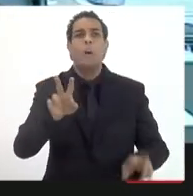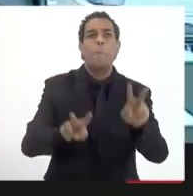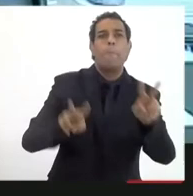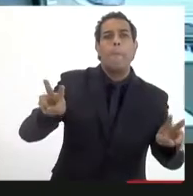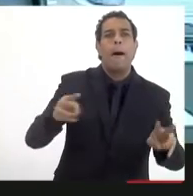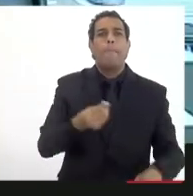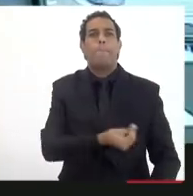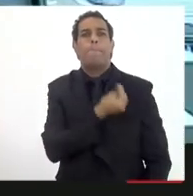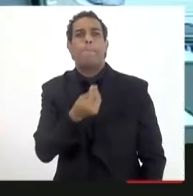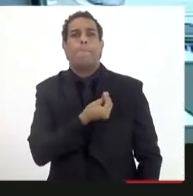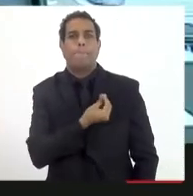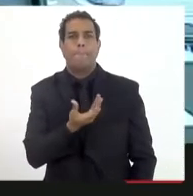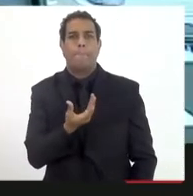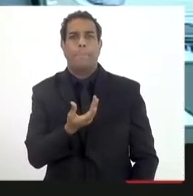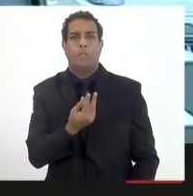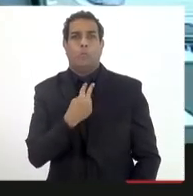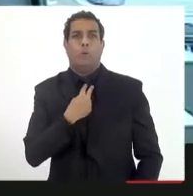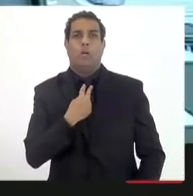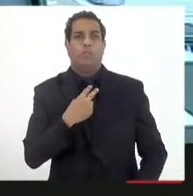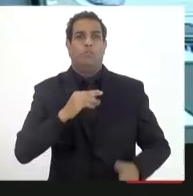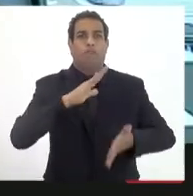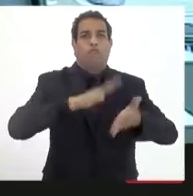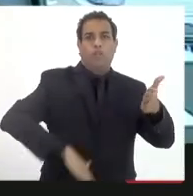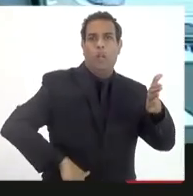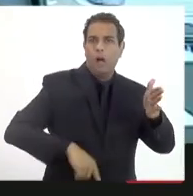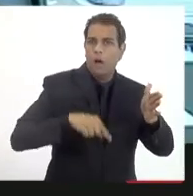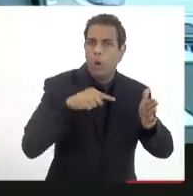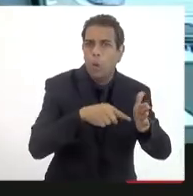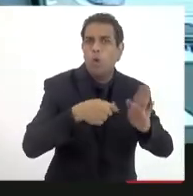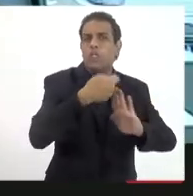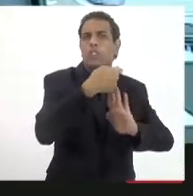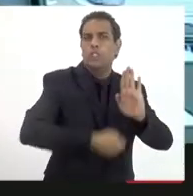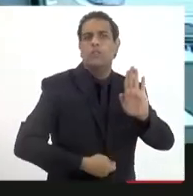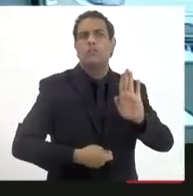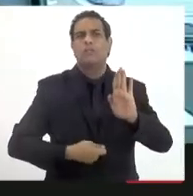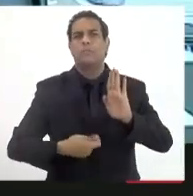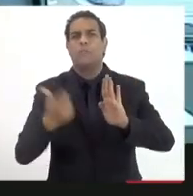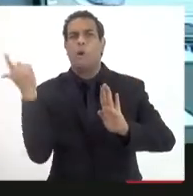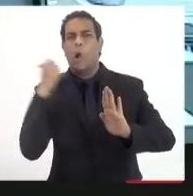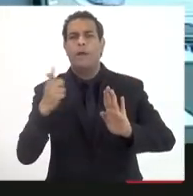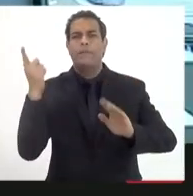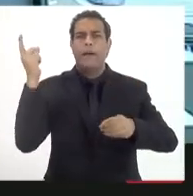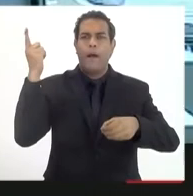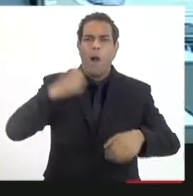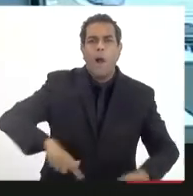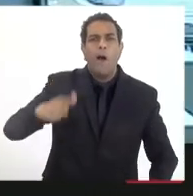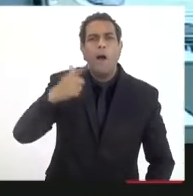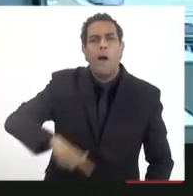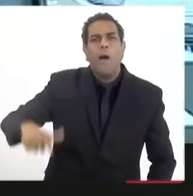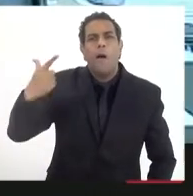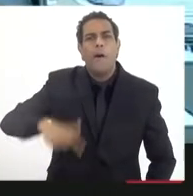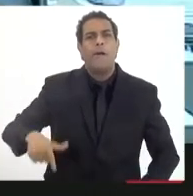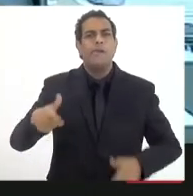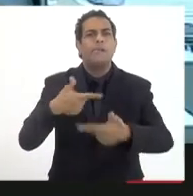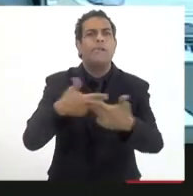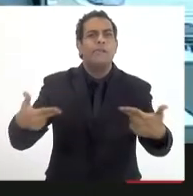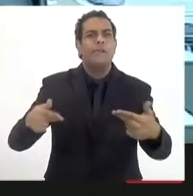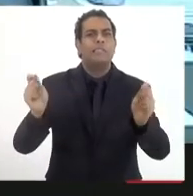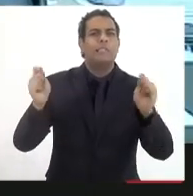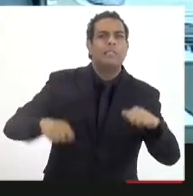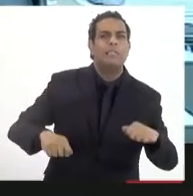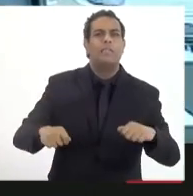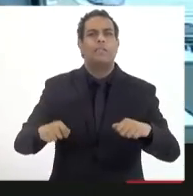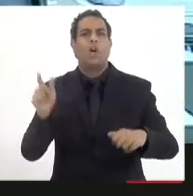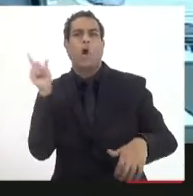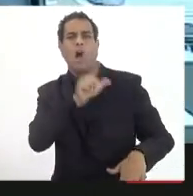que ela fique fora do teto. Entendeu? E de qualquer regime de recuperação fiscal, de qualquer regime que venha depois